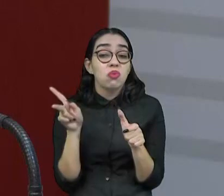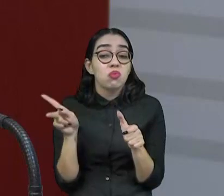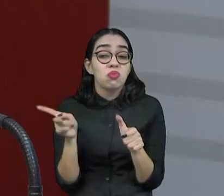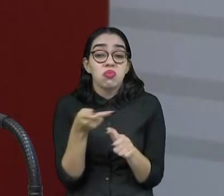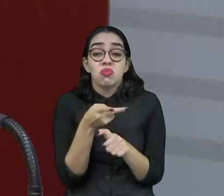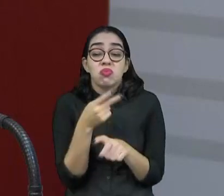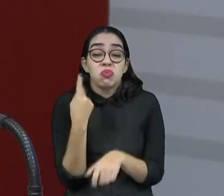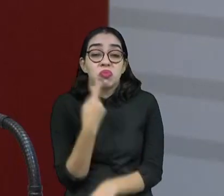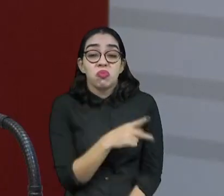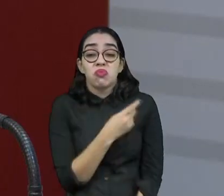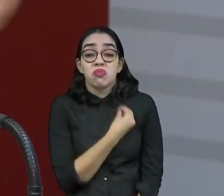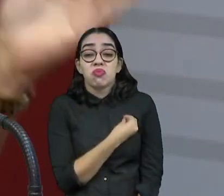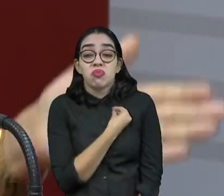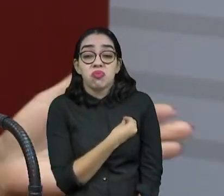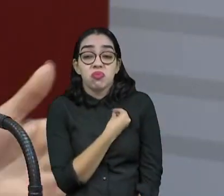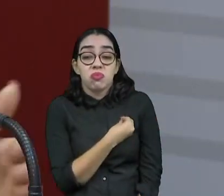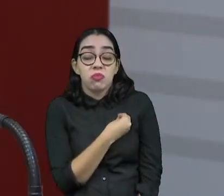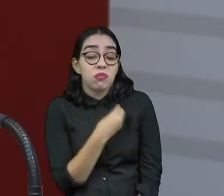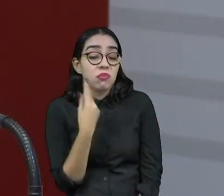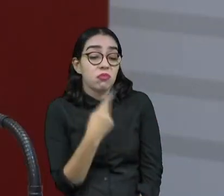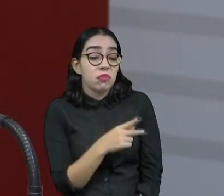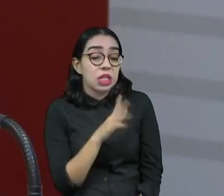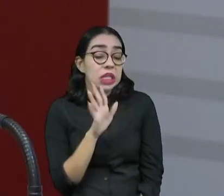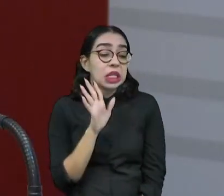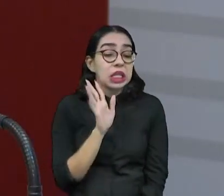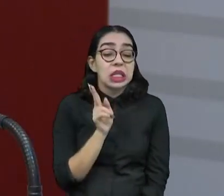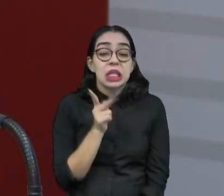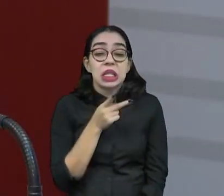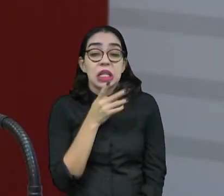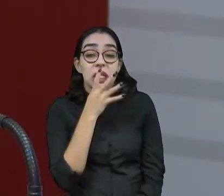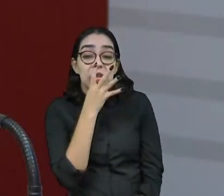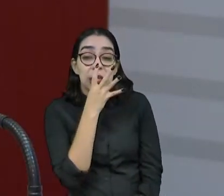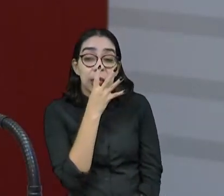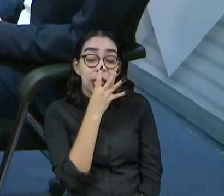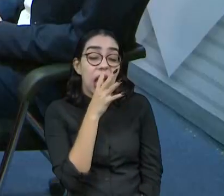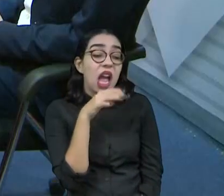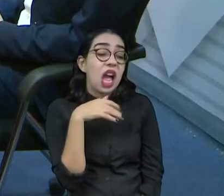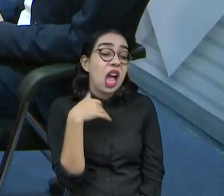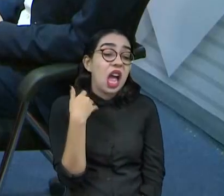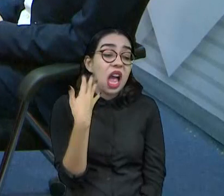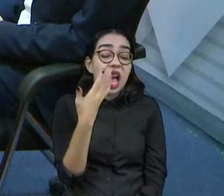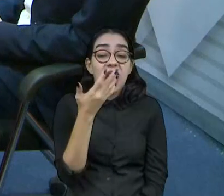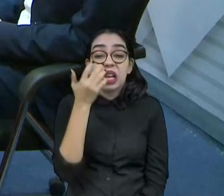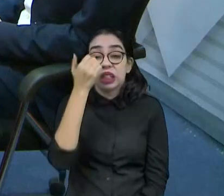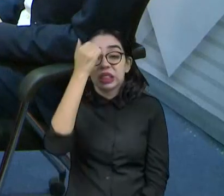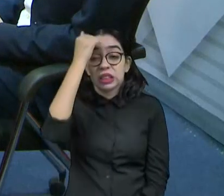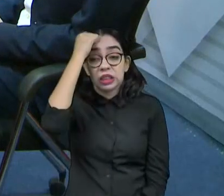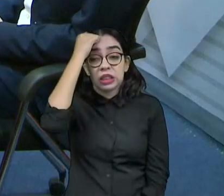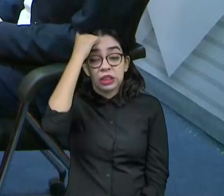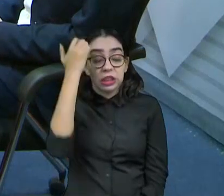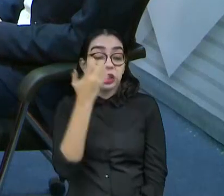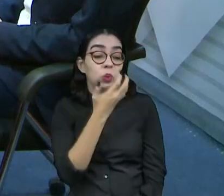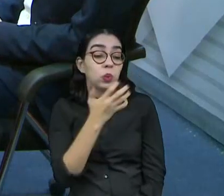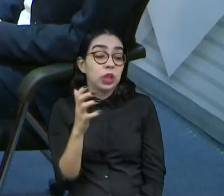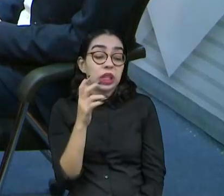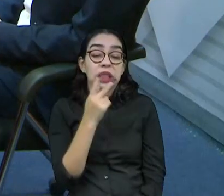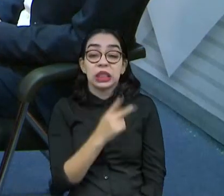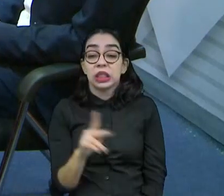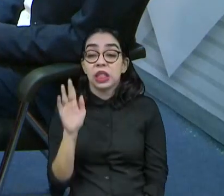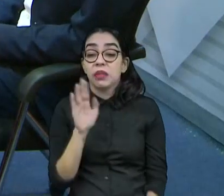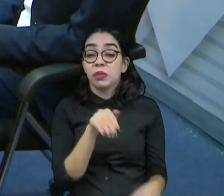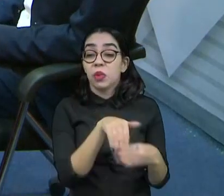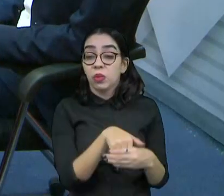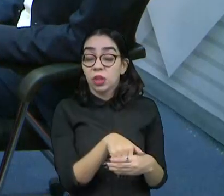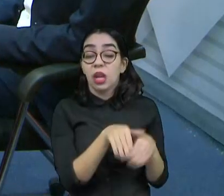os indecisos que foram para o outro candidato elegeram assim. Inclusive, a pesquisa mais importante é a antes